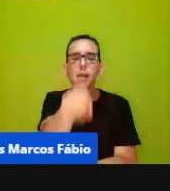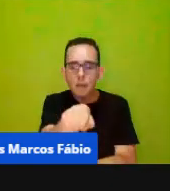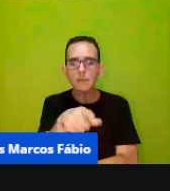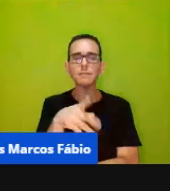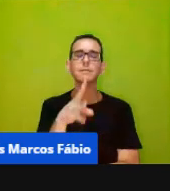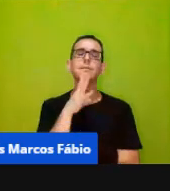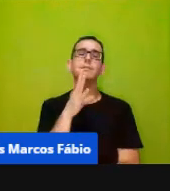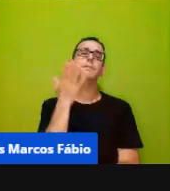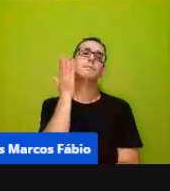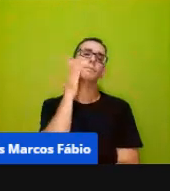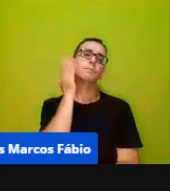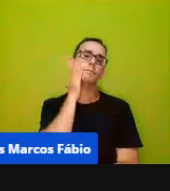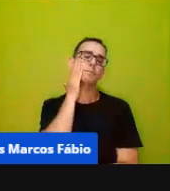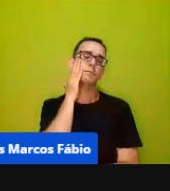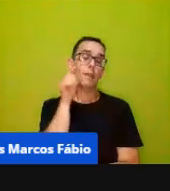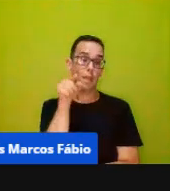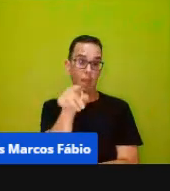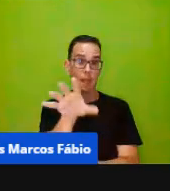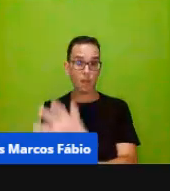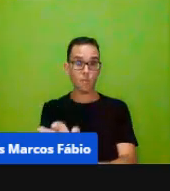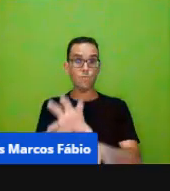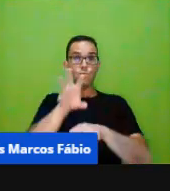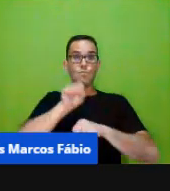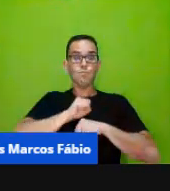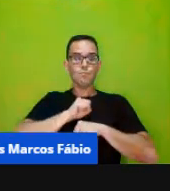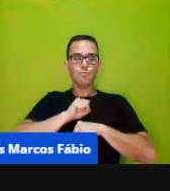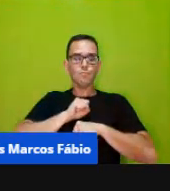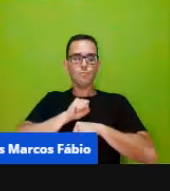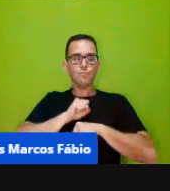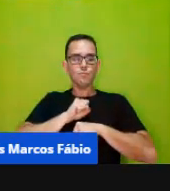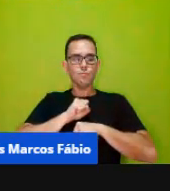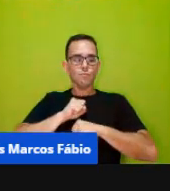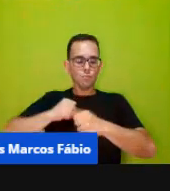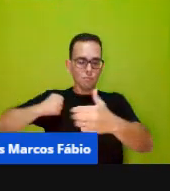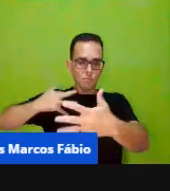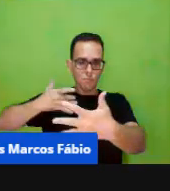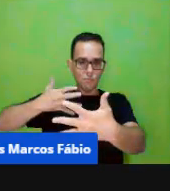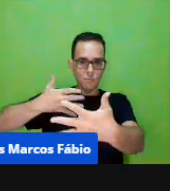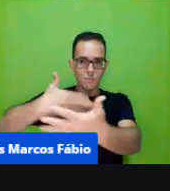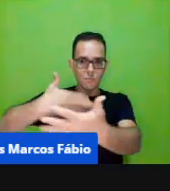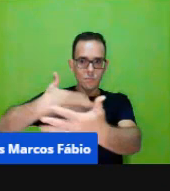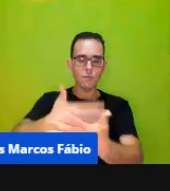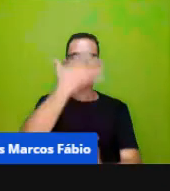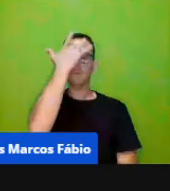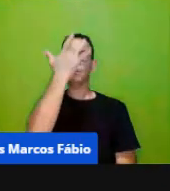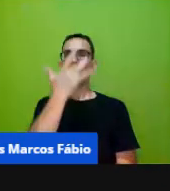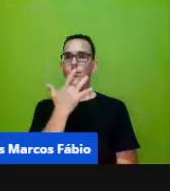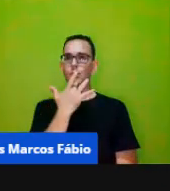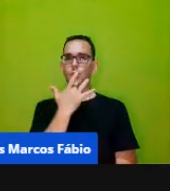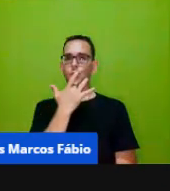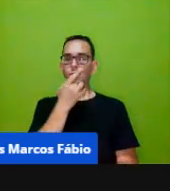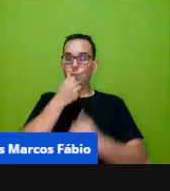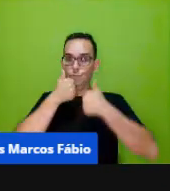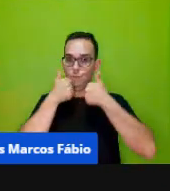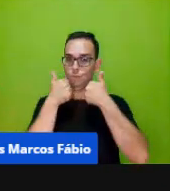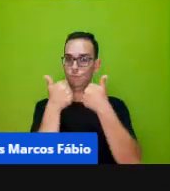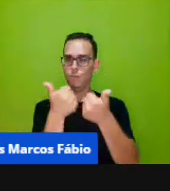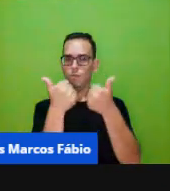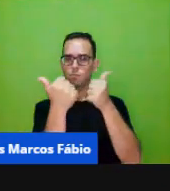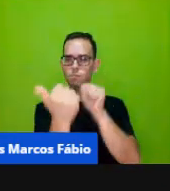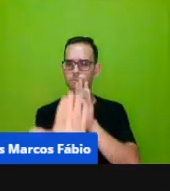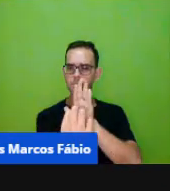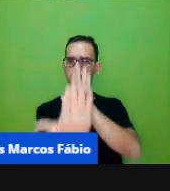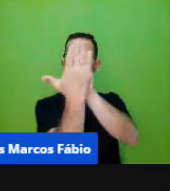assume, né, ao longo desse trabalho, uma postura propositiva frente a uma nova situação